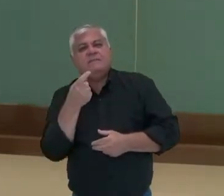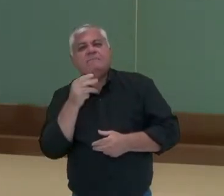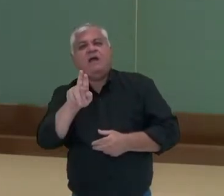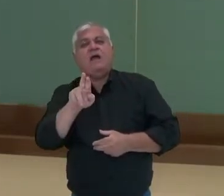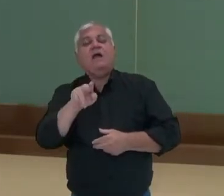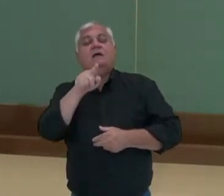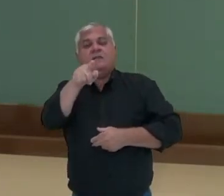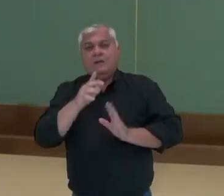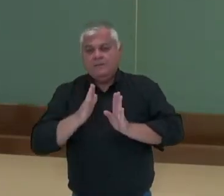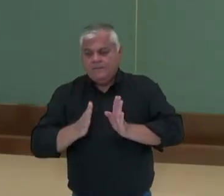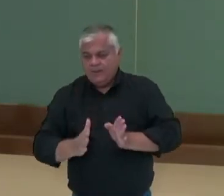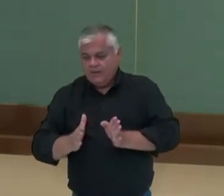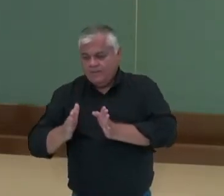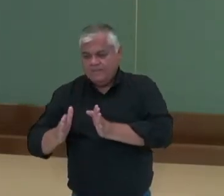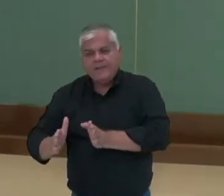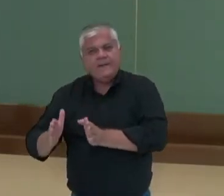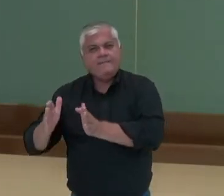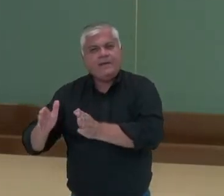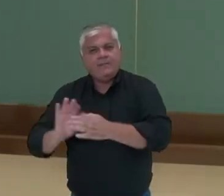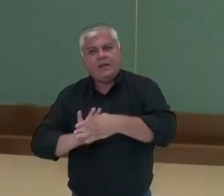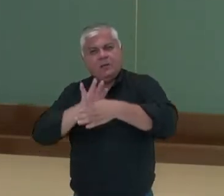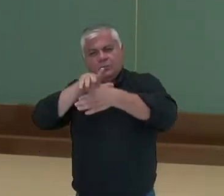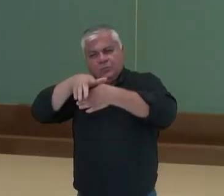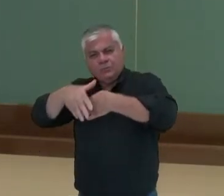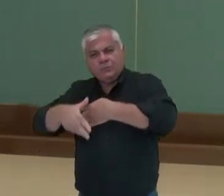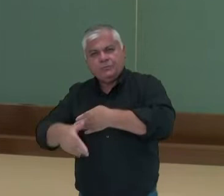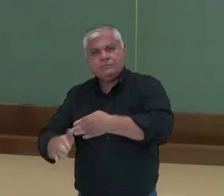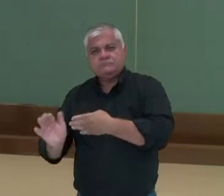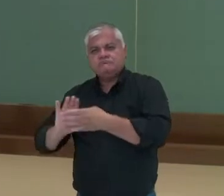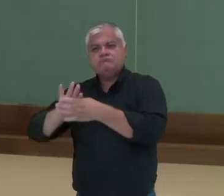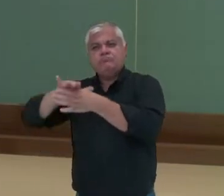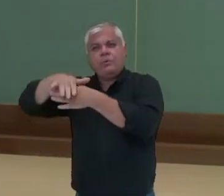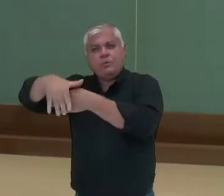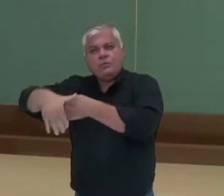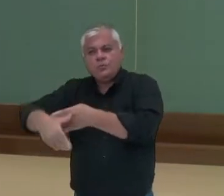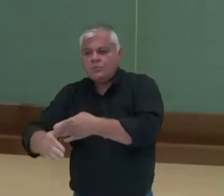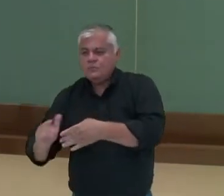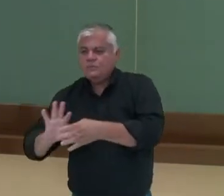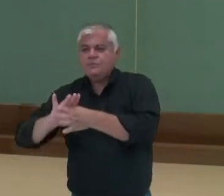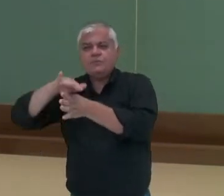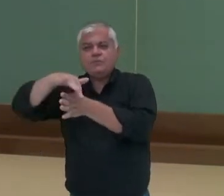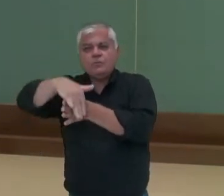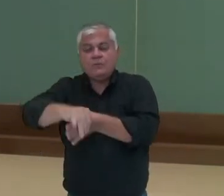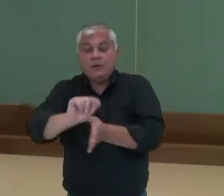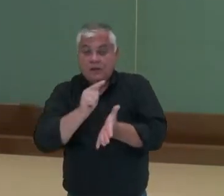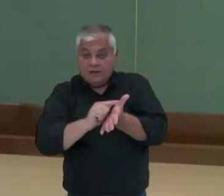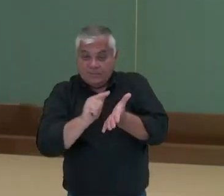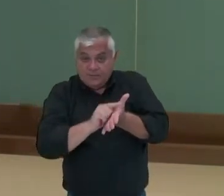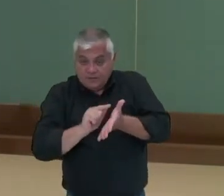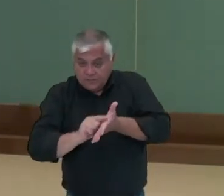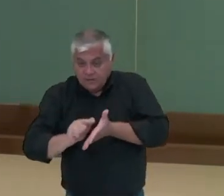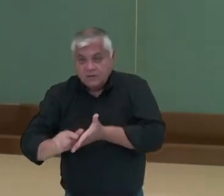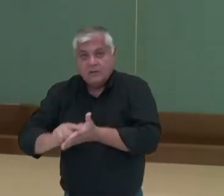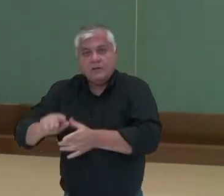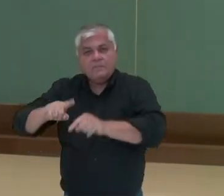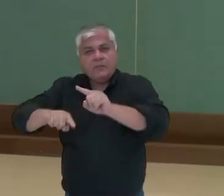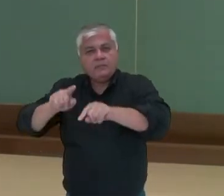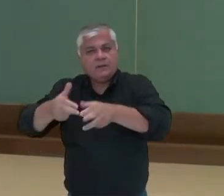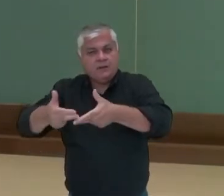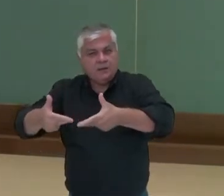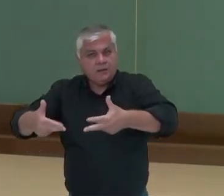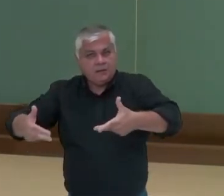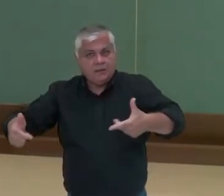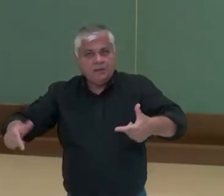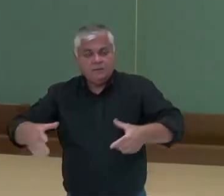estágios, por momentos aonde materiais são eliminados, até que essa água fique